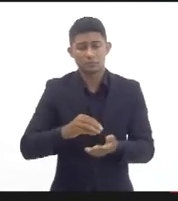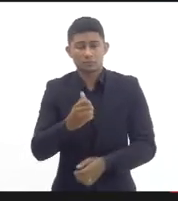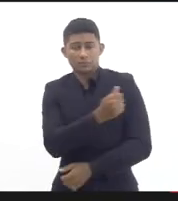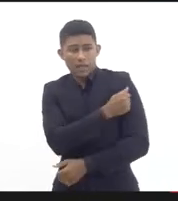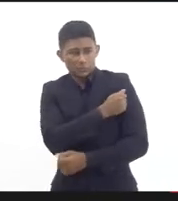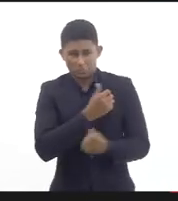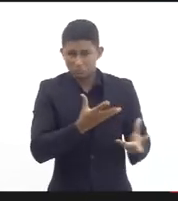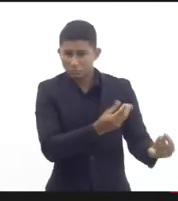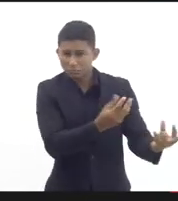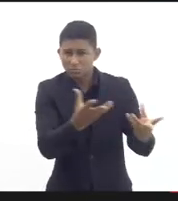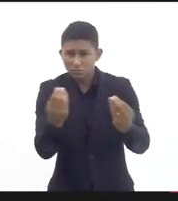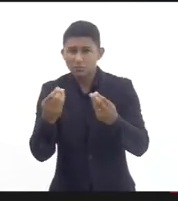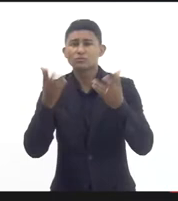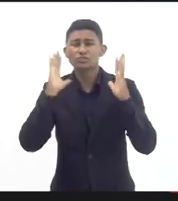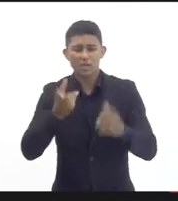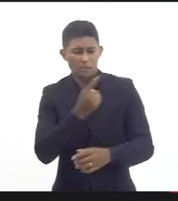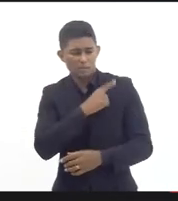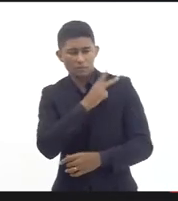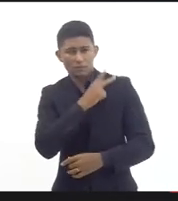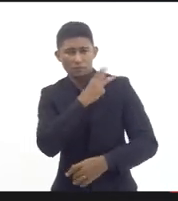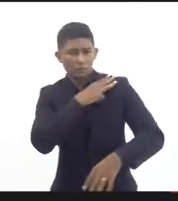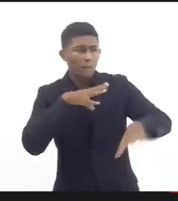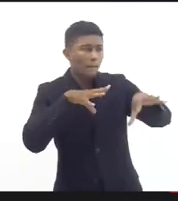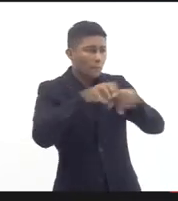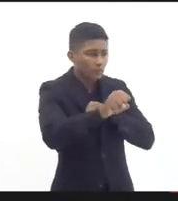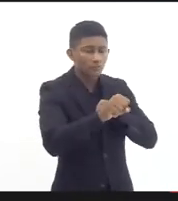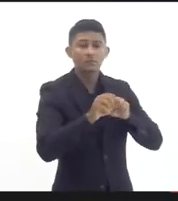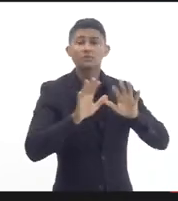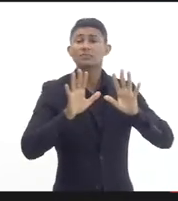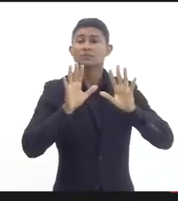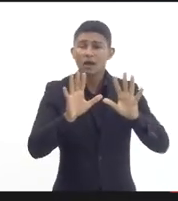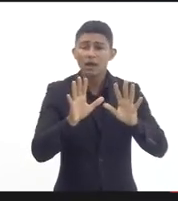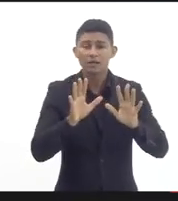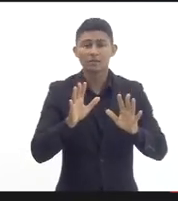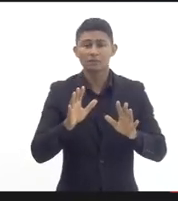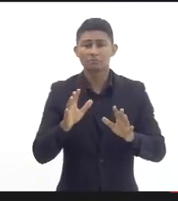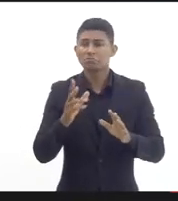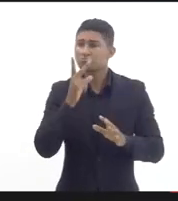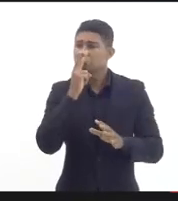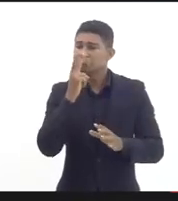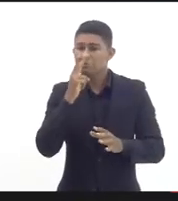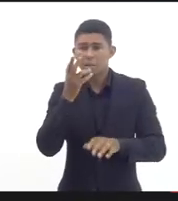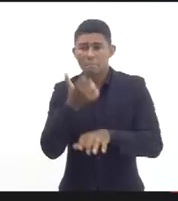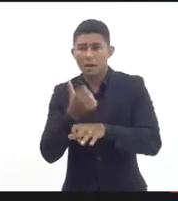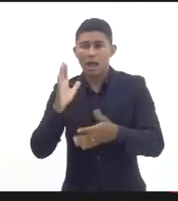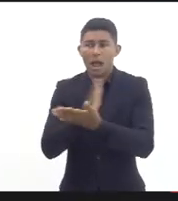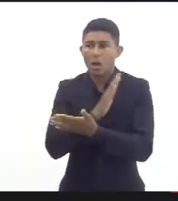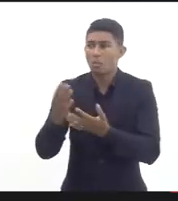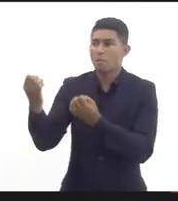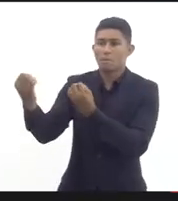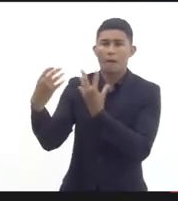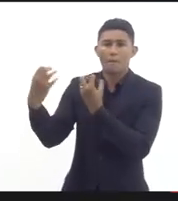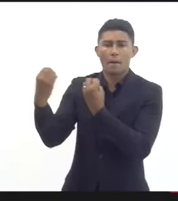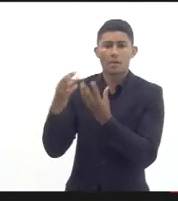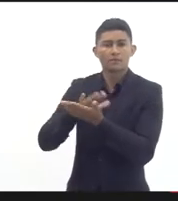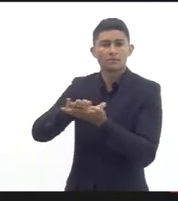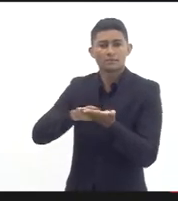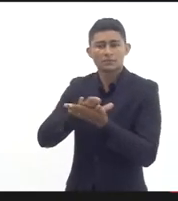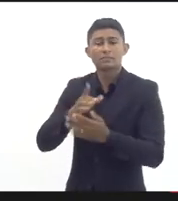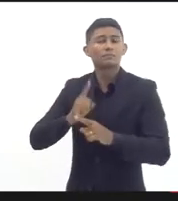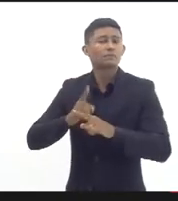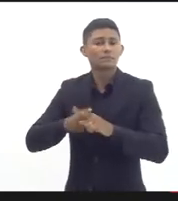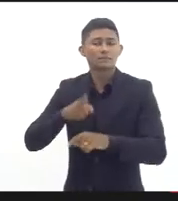vacância de professor em várias disciplinas durante todo o seu percurso isso é inadmissível e quando